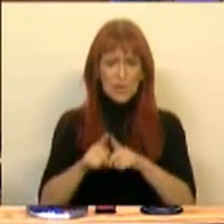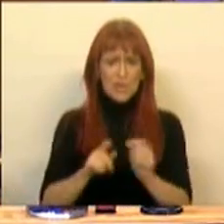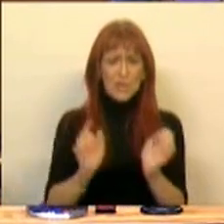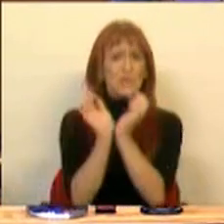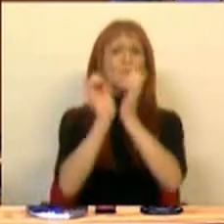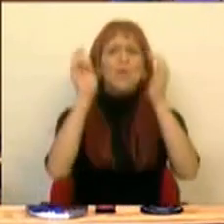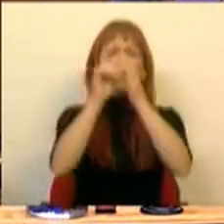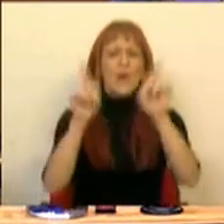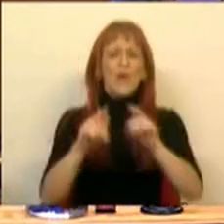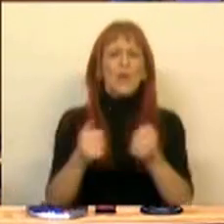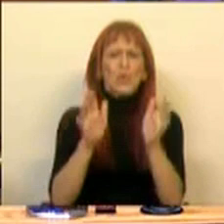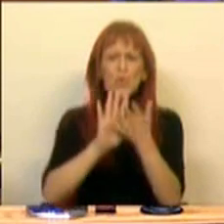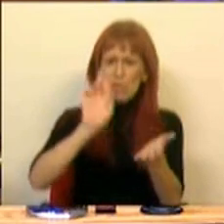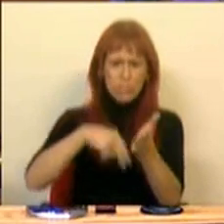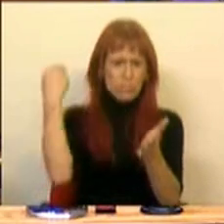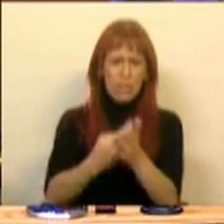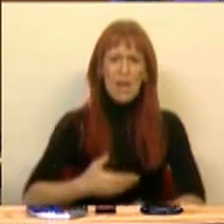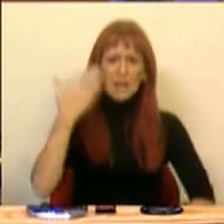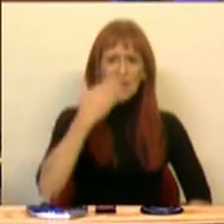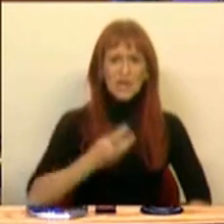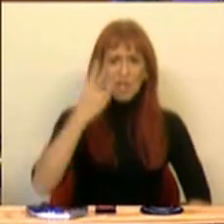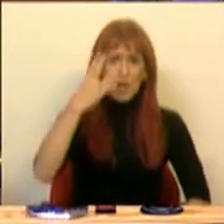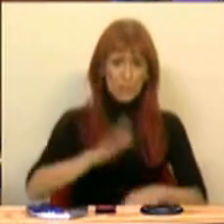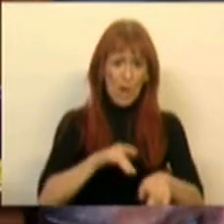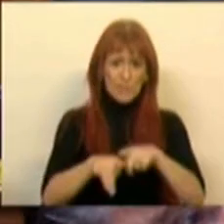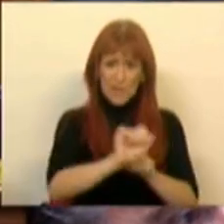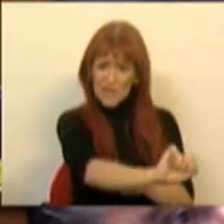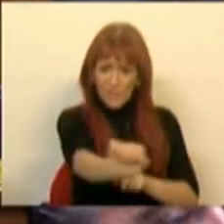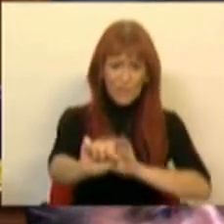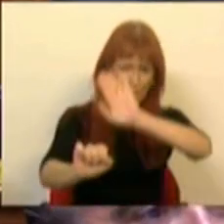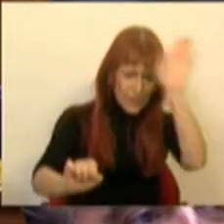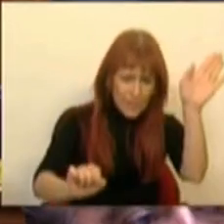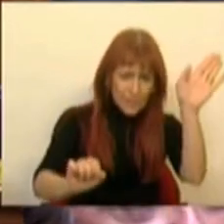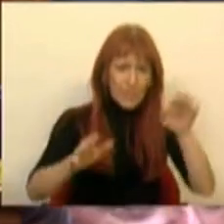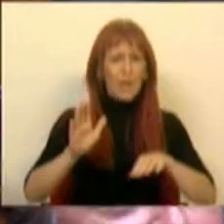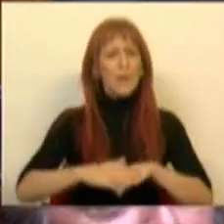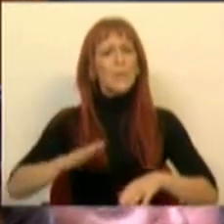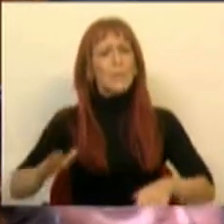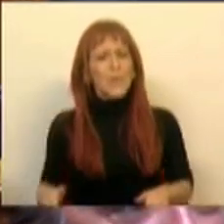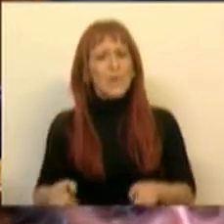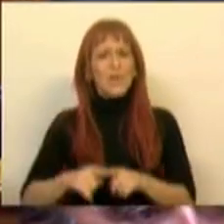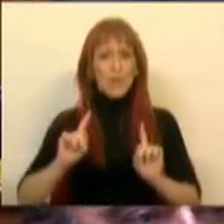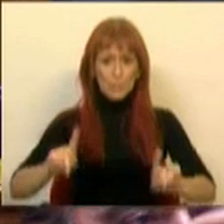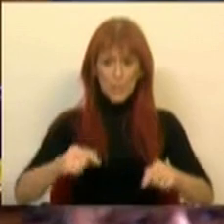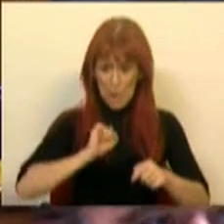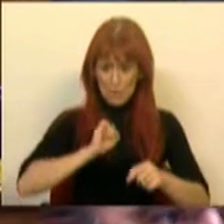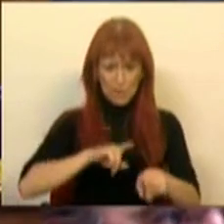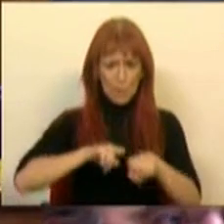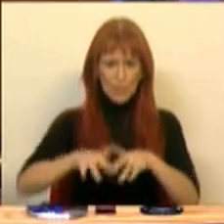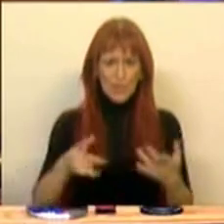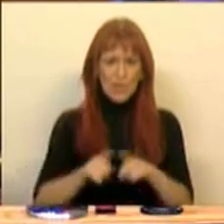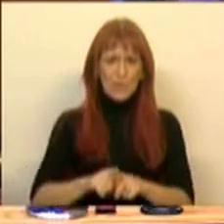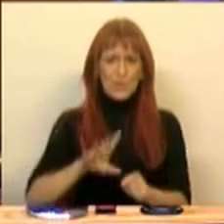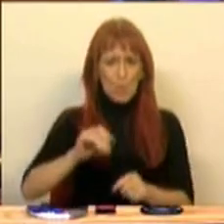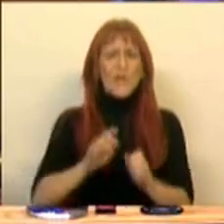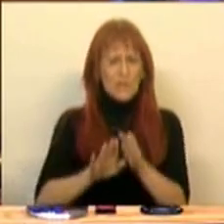monetária, tudo arrasado em 3 dias pelas vossas políticas. E é por isso que com as nossas políticas não